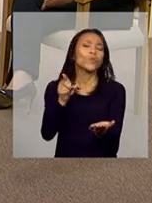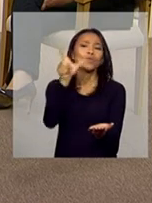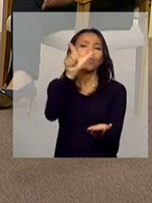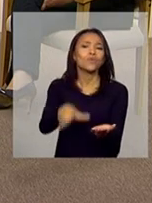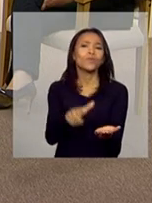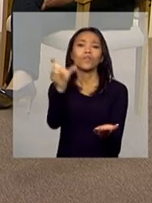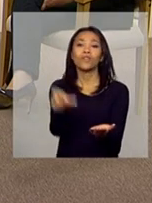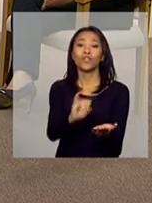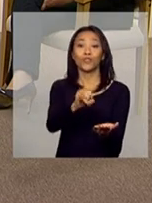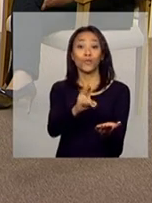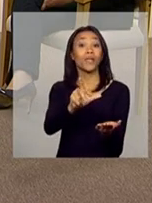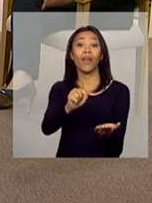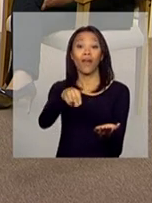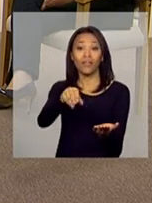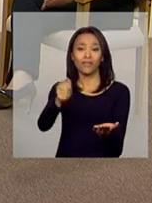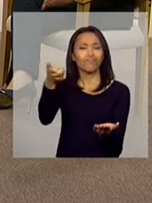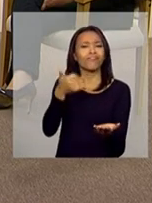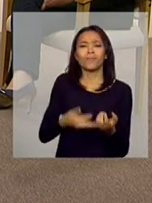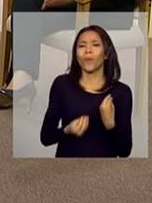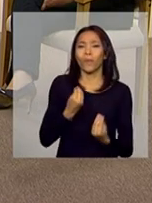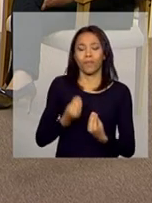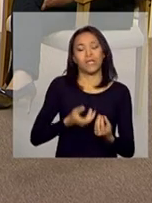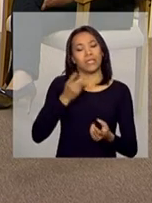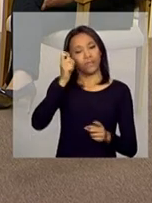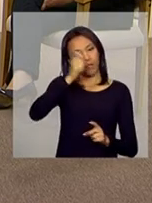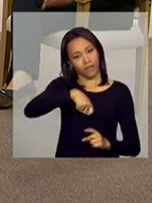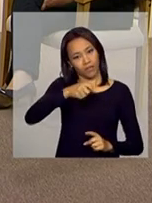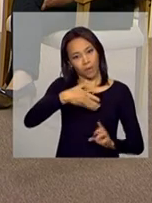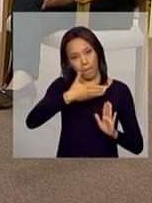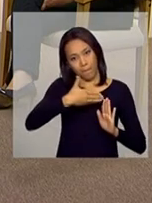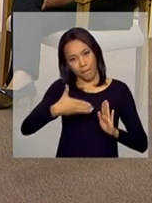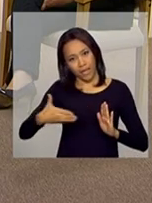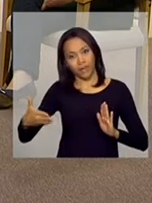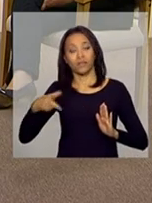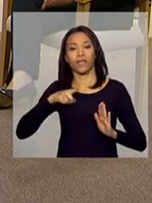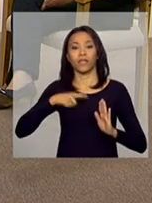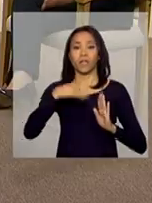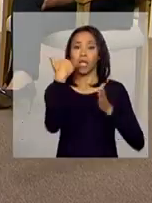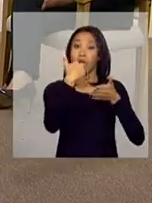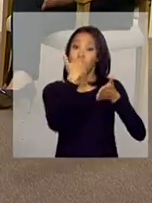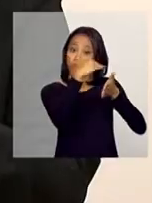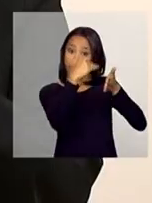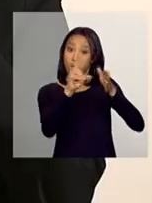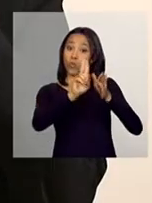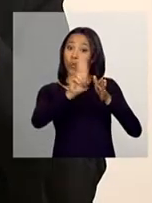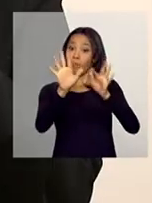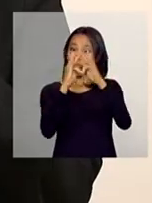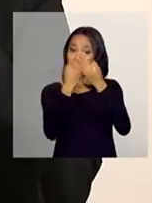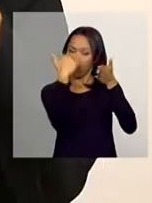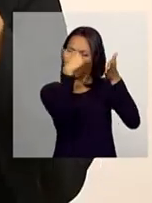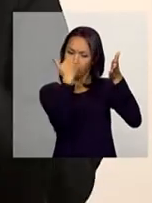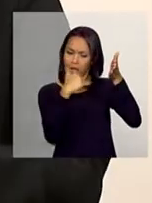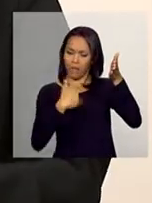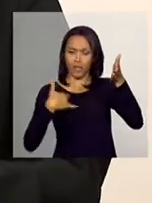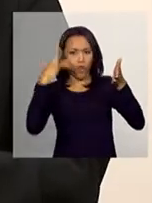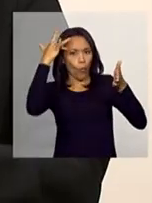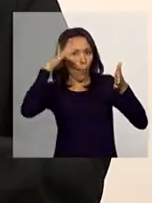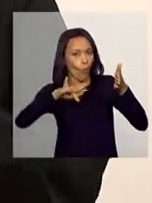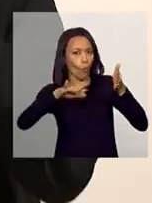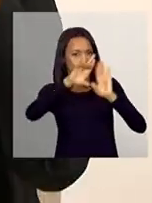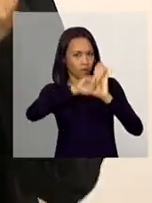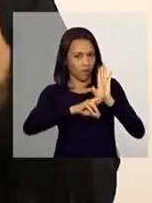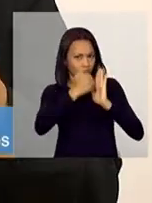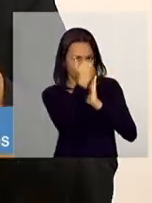você pode me ajudar? Sim. Todo mês ímpar é que é disponibilizada a lista das famílias em descumprimento. Então, a partir da disponibilização dessa